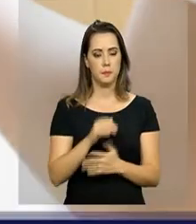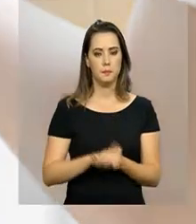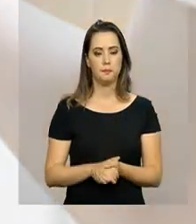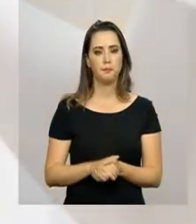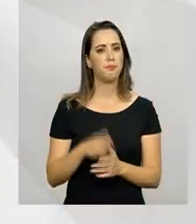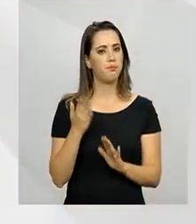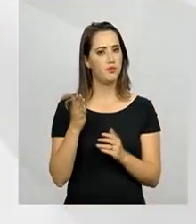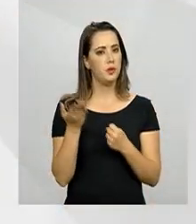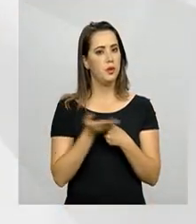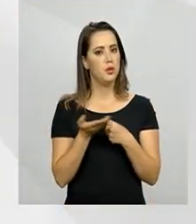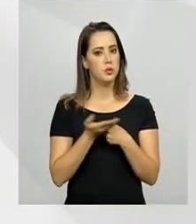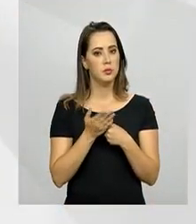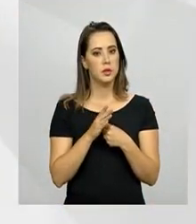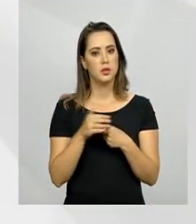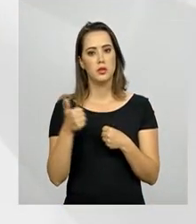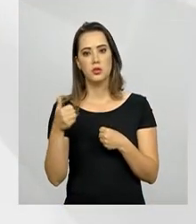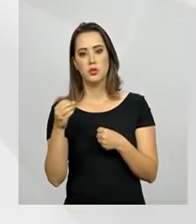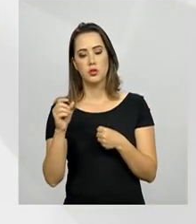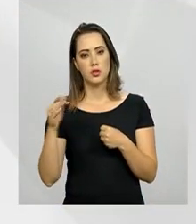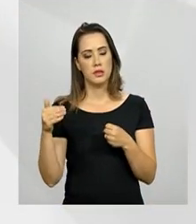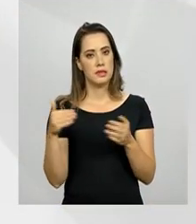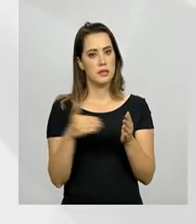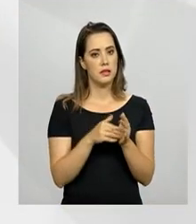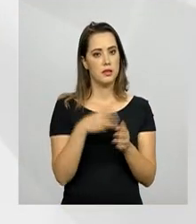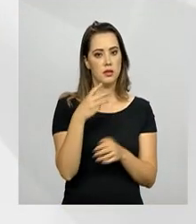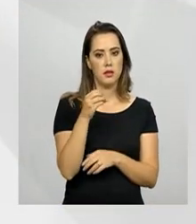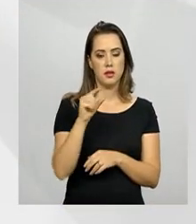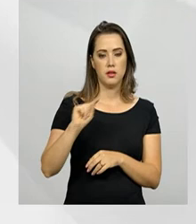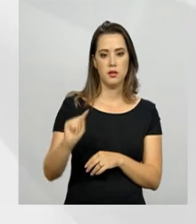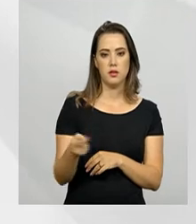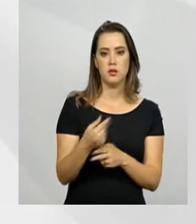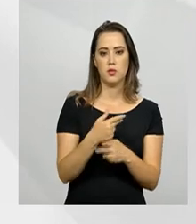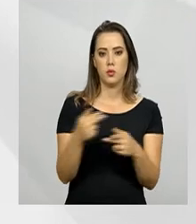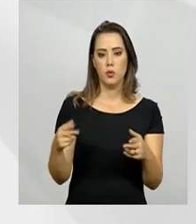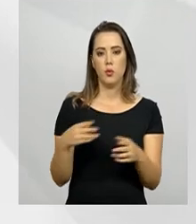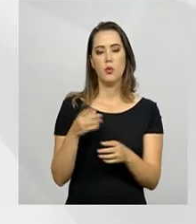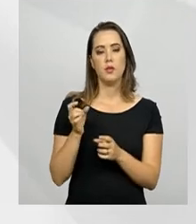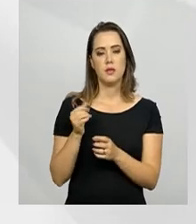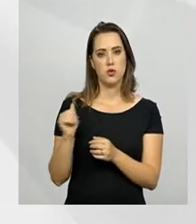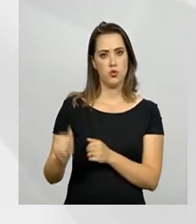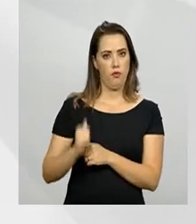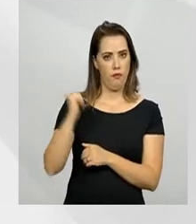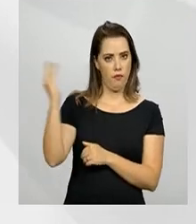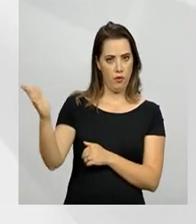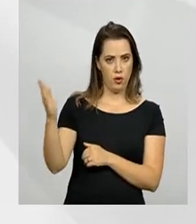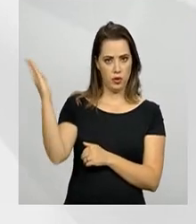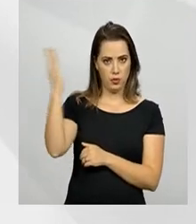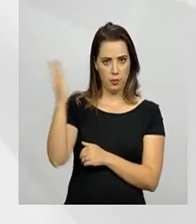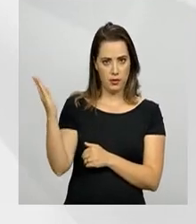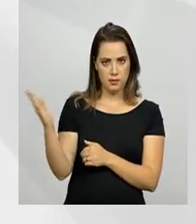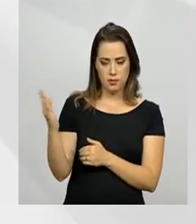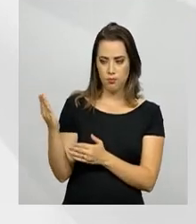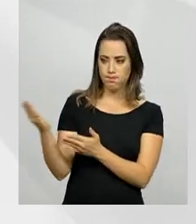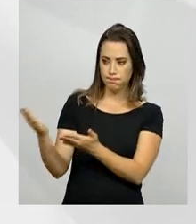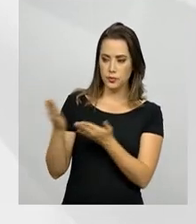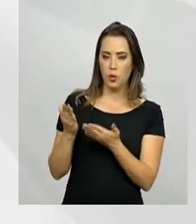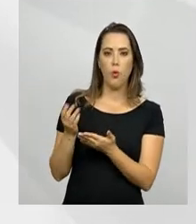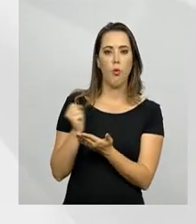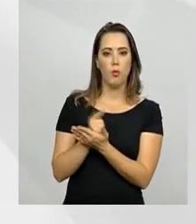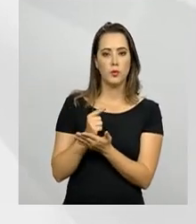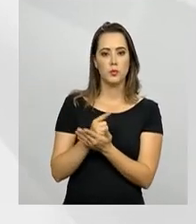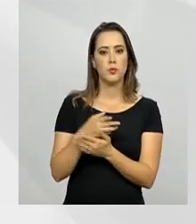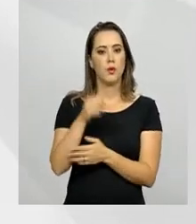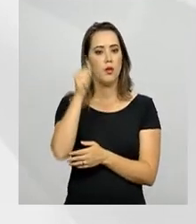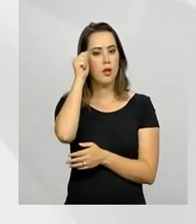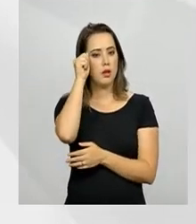média, de 100 a 300 mil produtos importados chegam todos os dias ao Brasil, a maioria vindo de países da Ásia